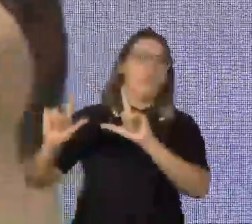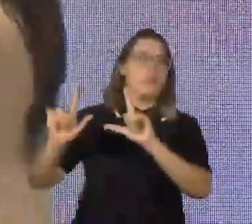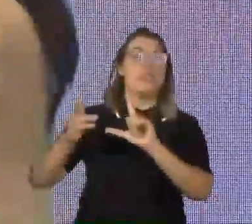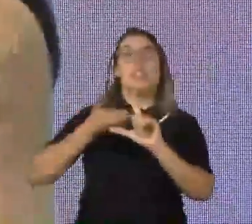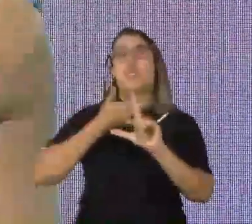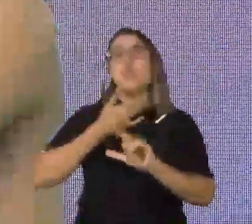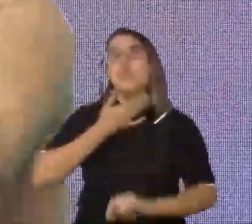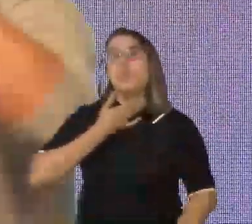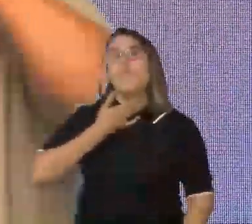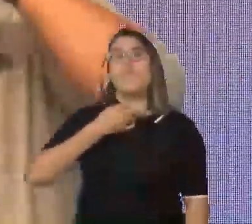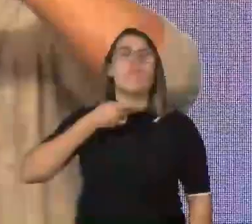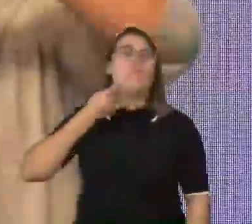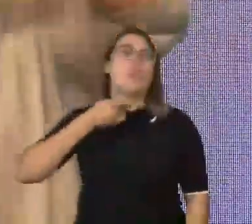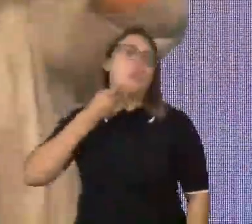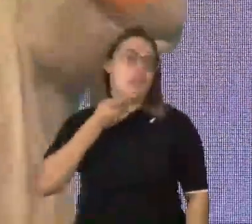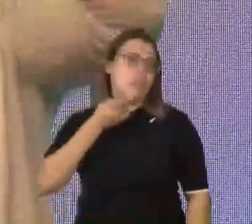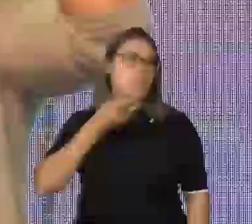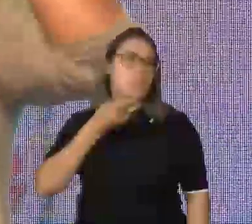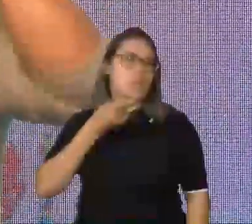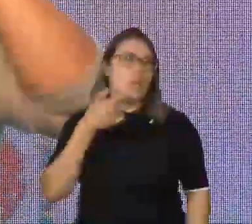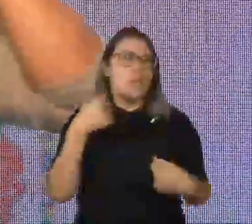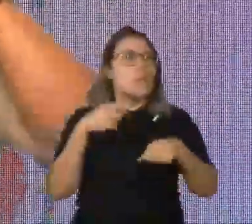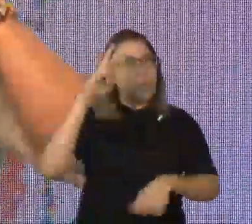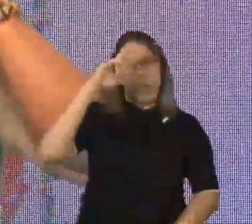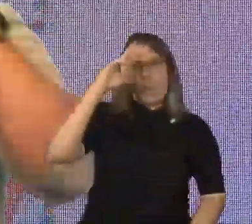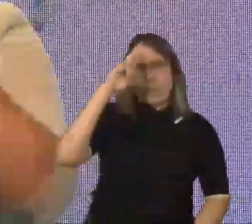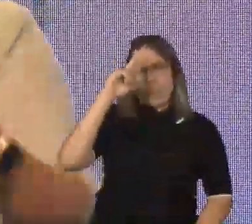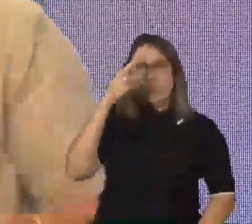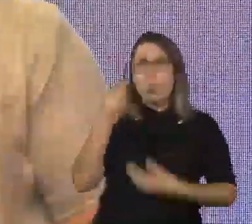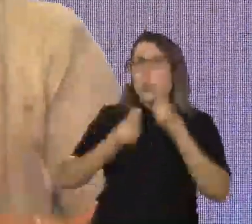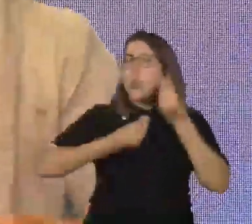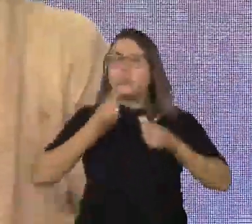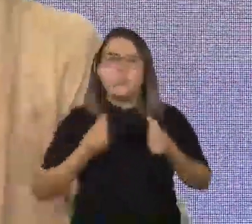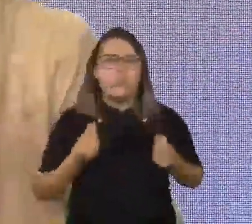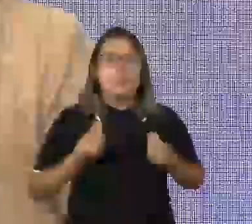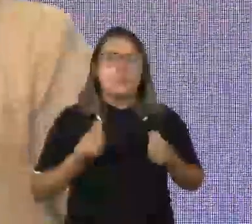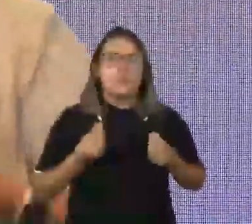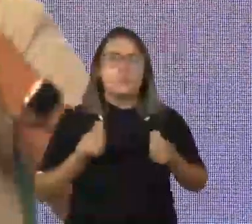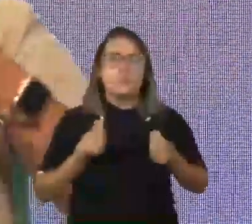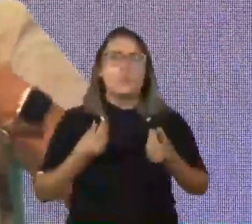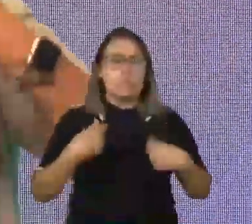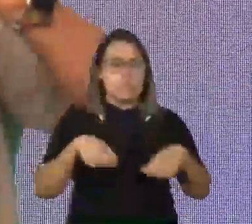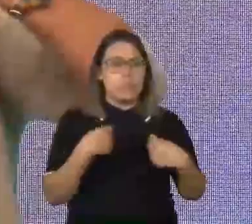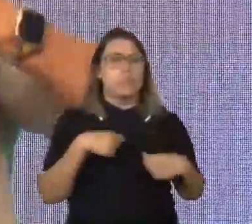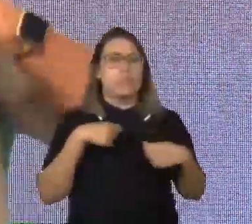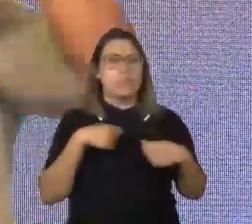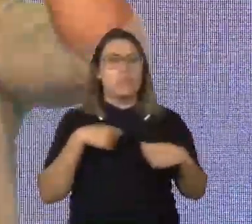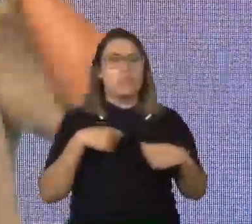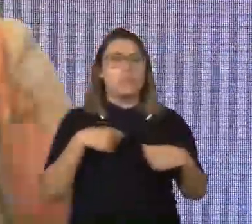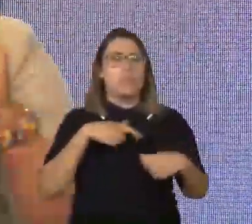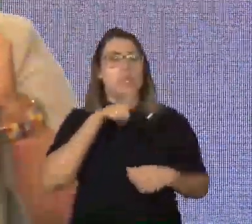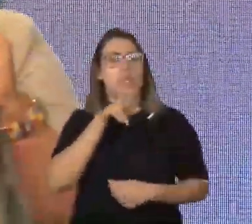estratégias na qual faça a lembrança do som e a representatividade da relação do